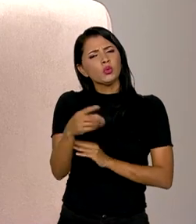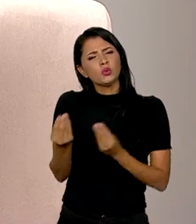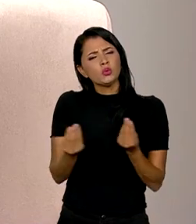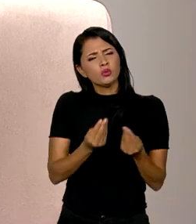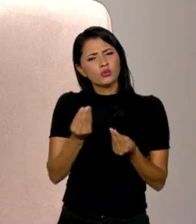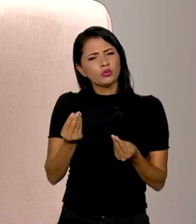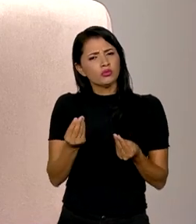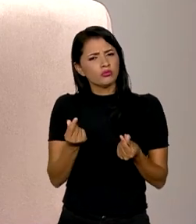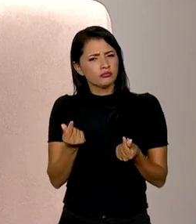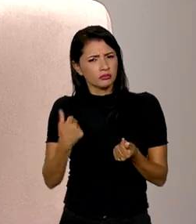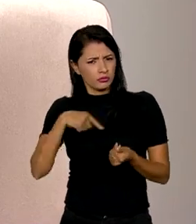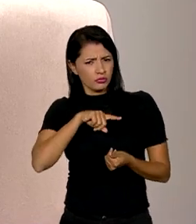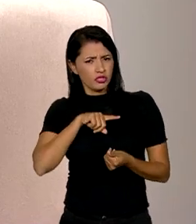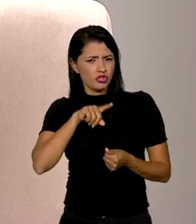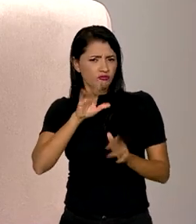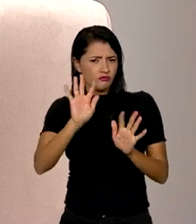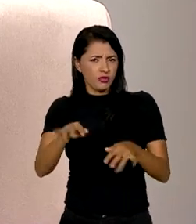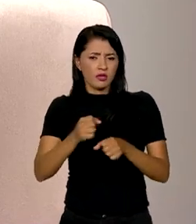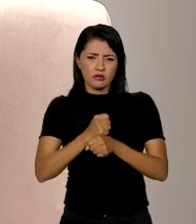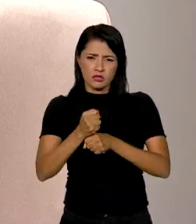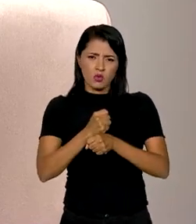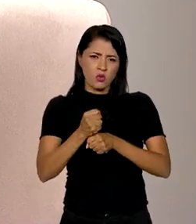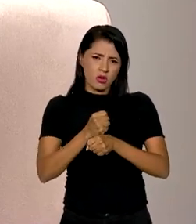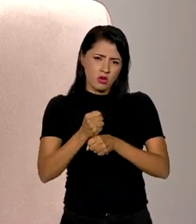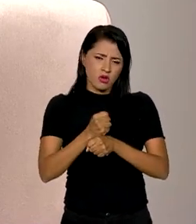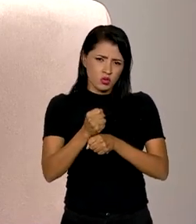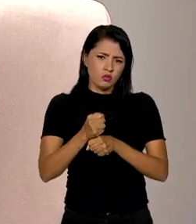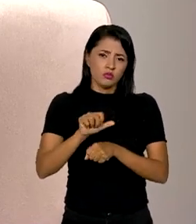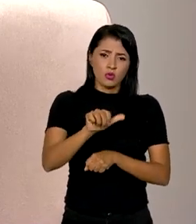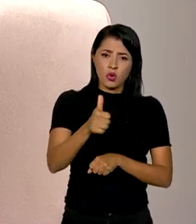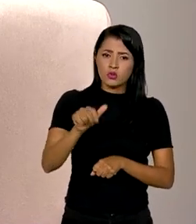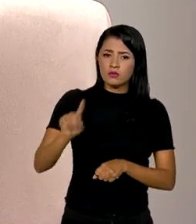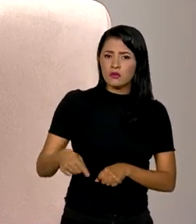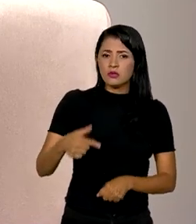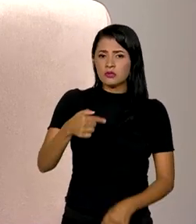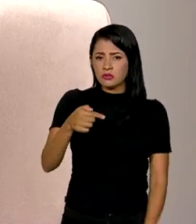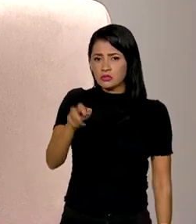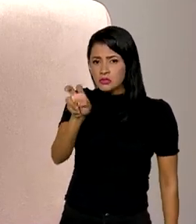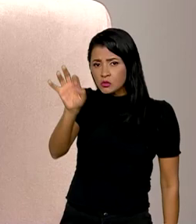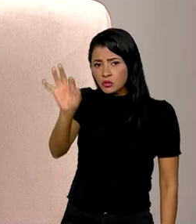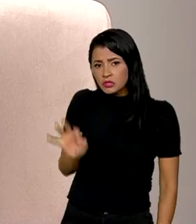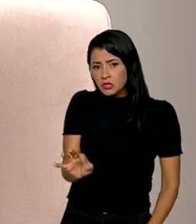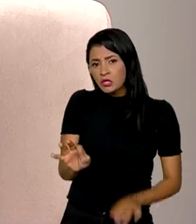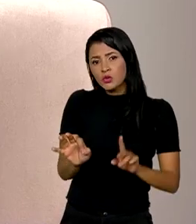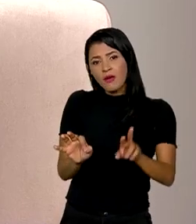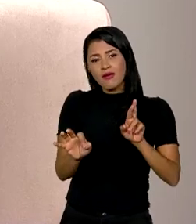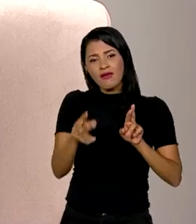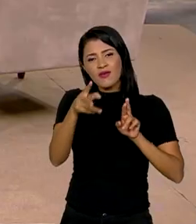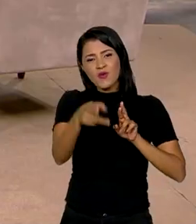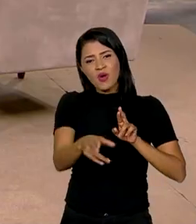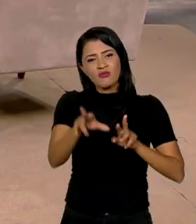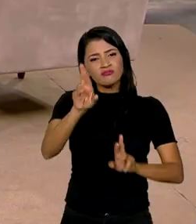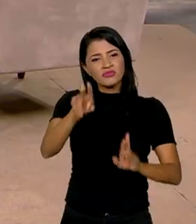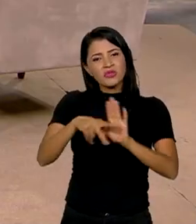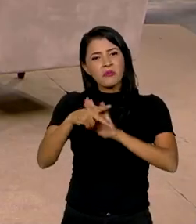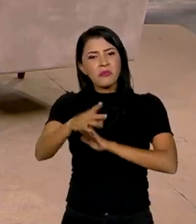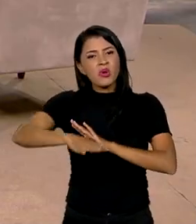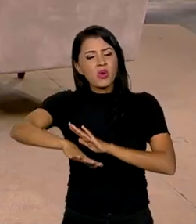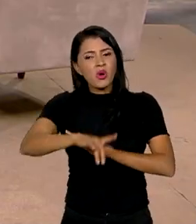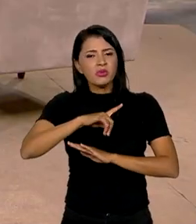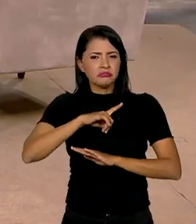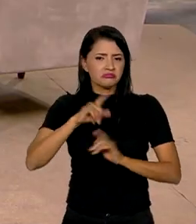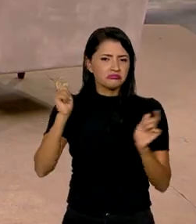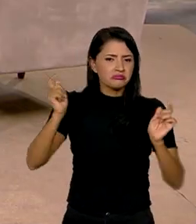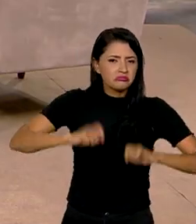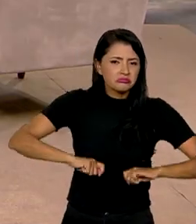nós vamos fechar o ano com 11,75%, que seria a expectativa do mercado? Há condições